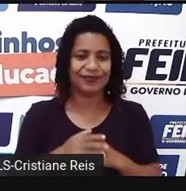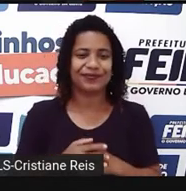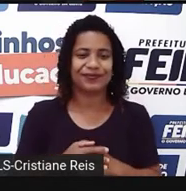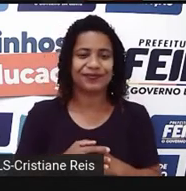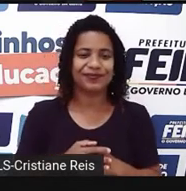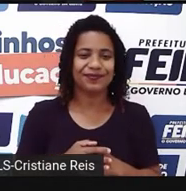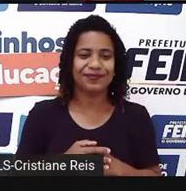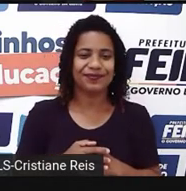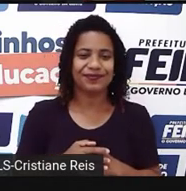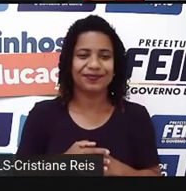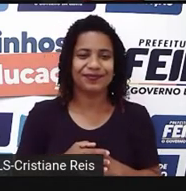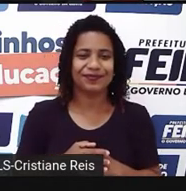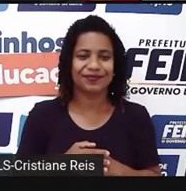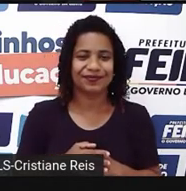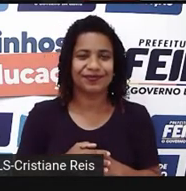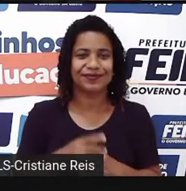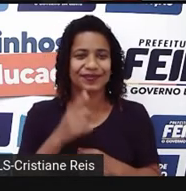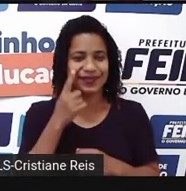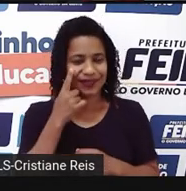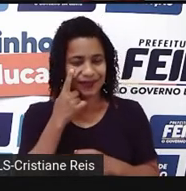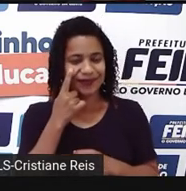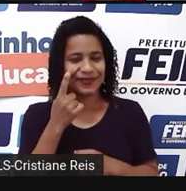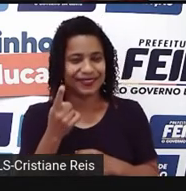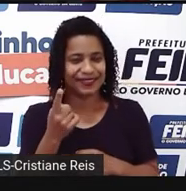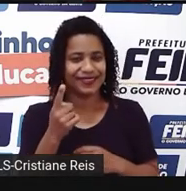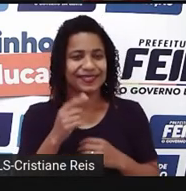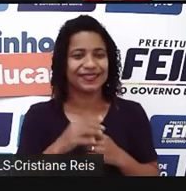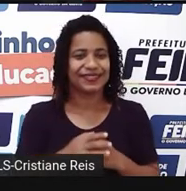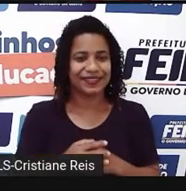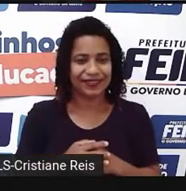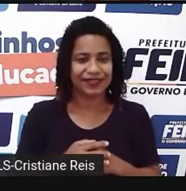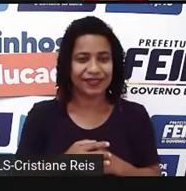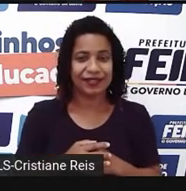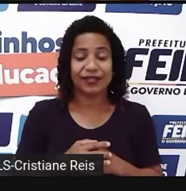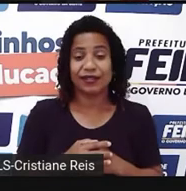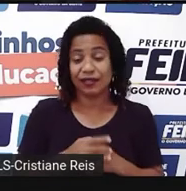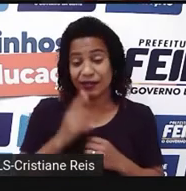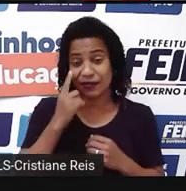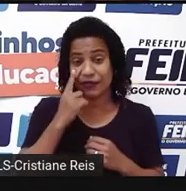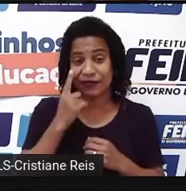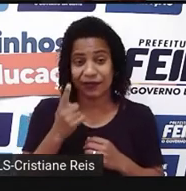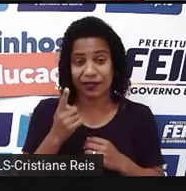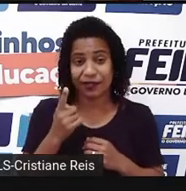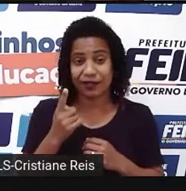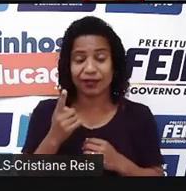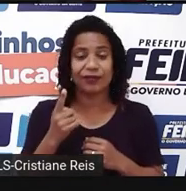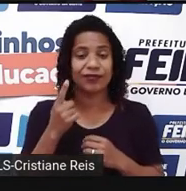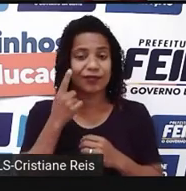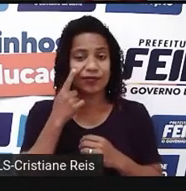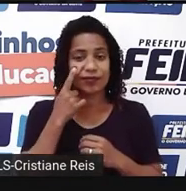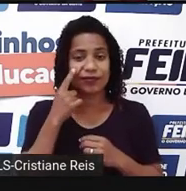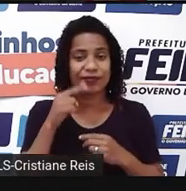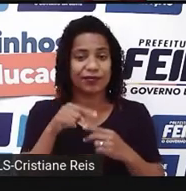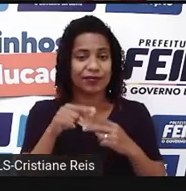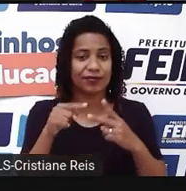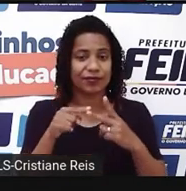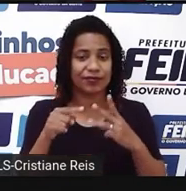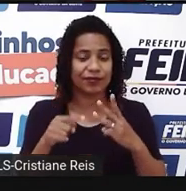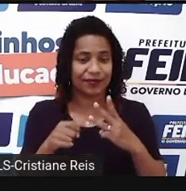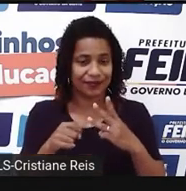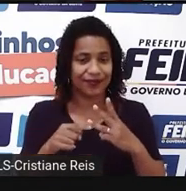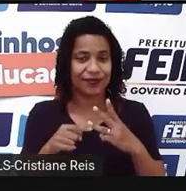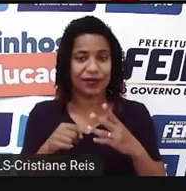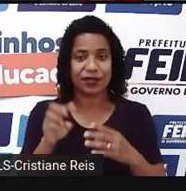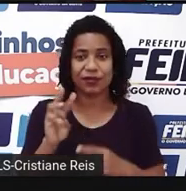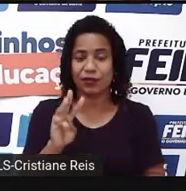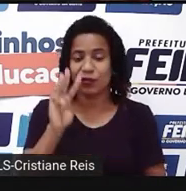Ok, students, let's go. Então, aqui eu chamo a atenção de vocês para esta expressão,